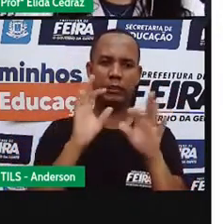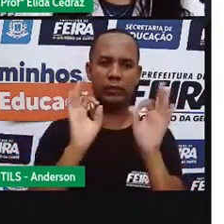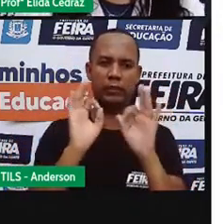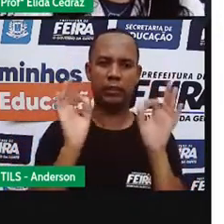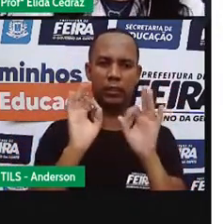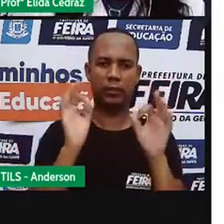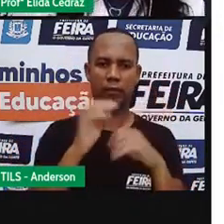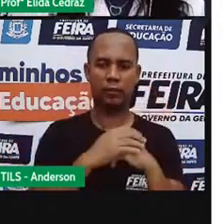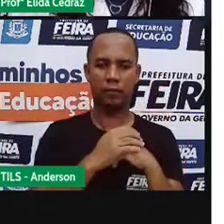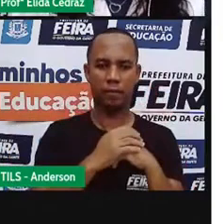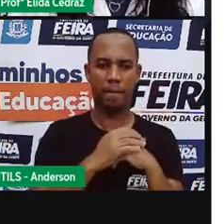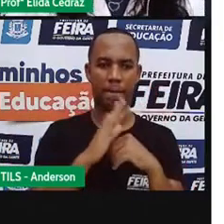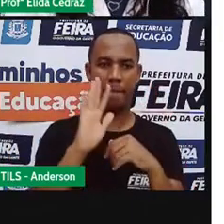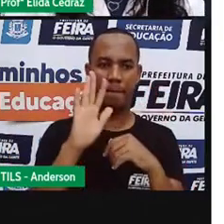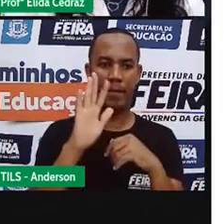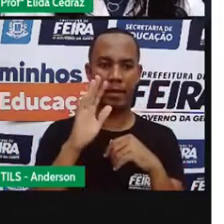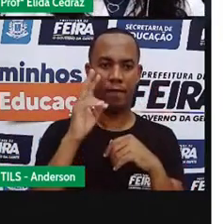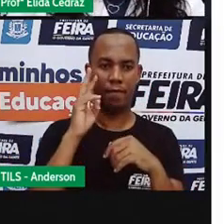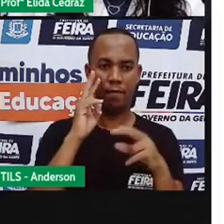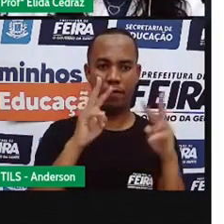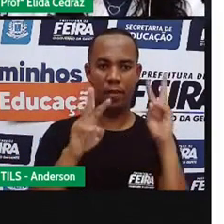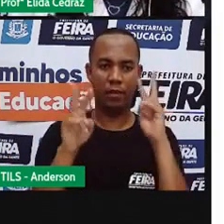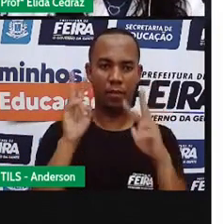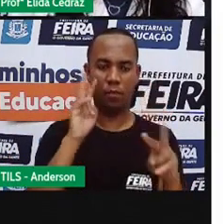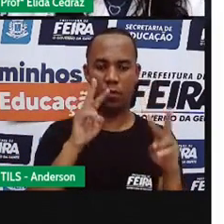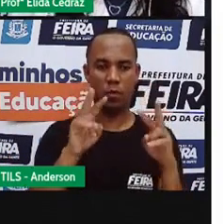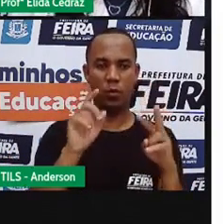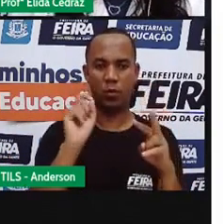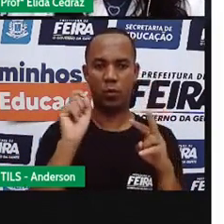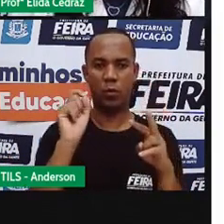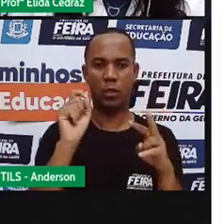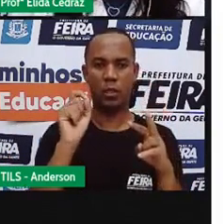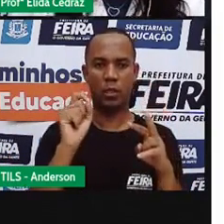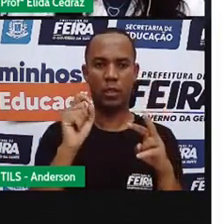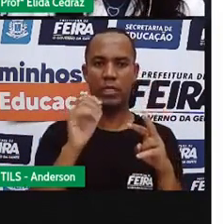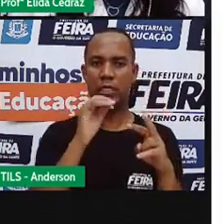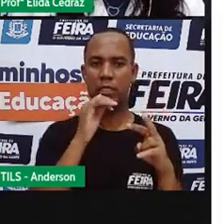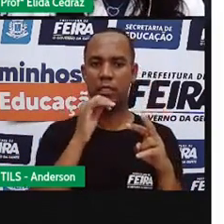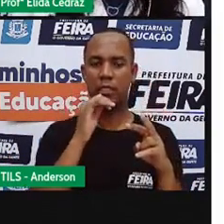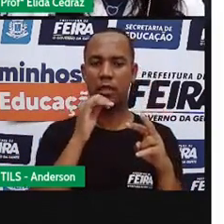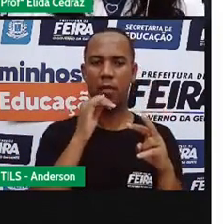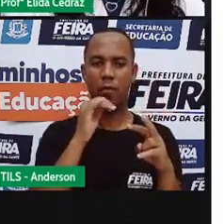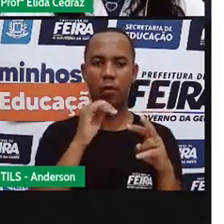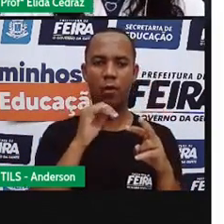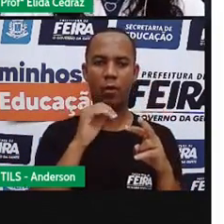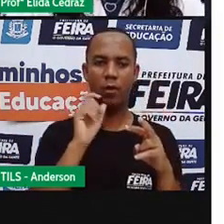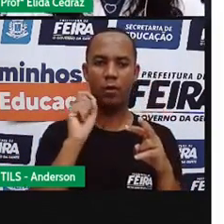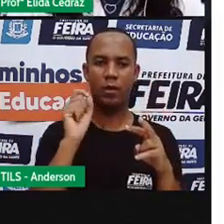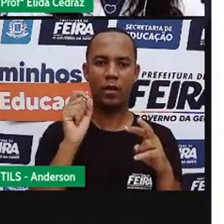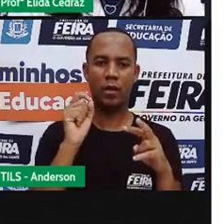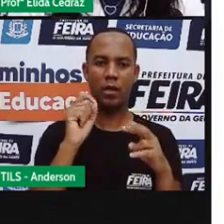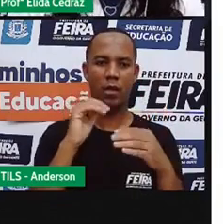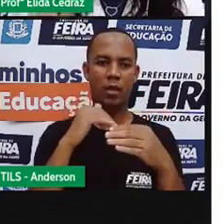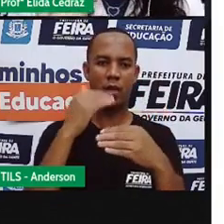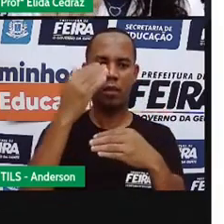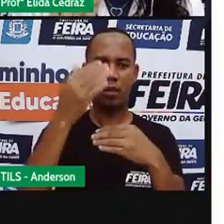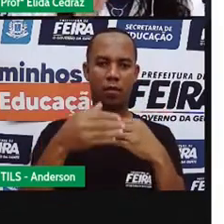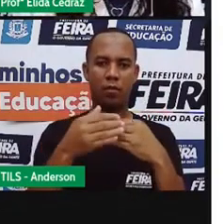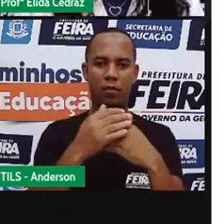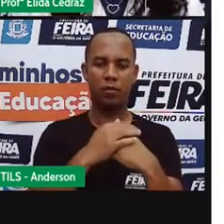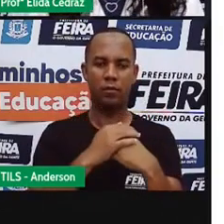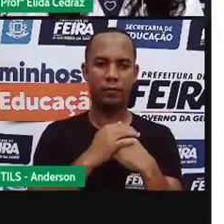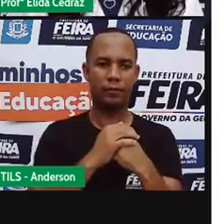Por isso, por isso, nitidamente por ele. Ou seja, através dele.